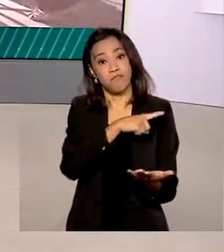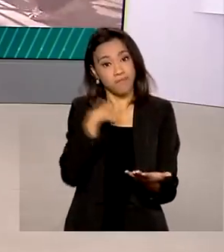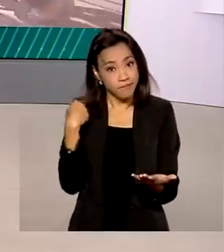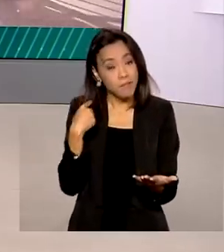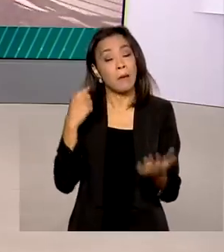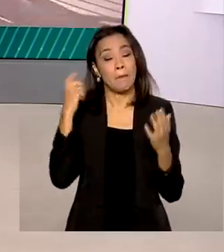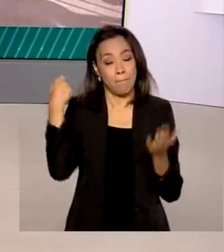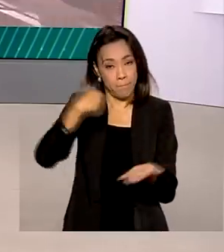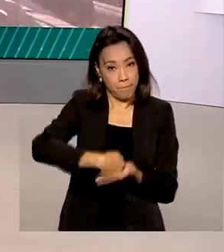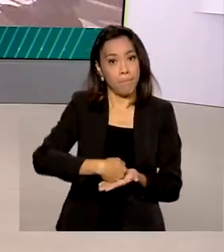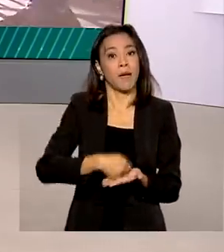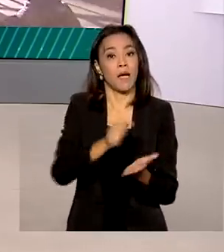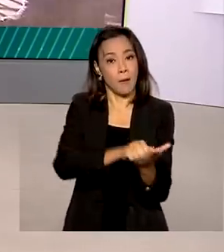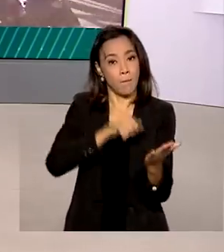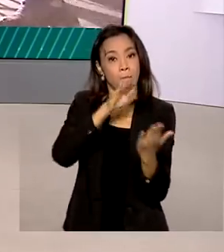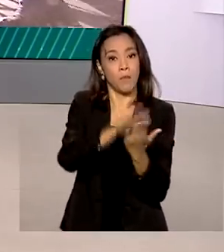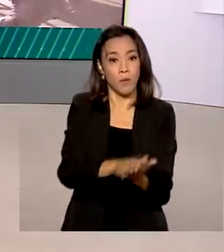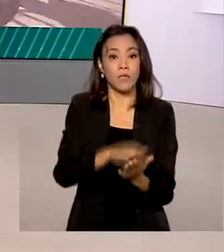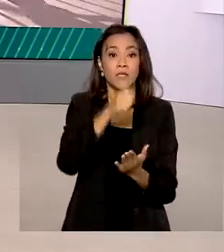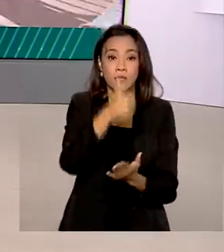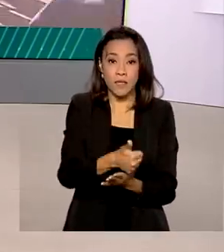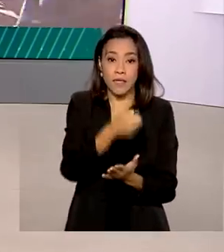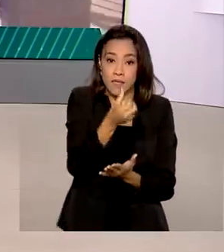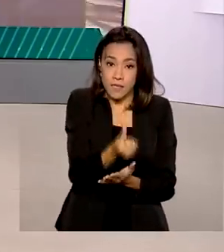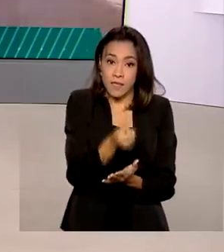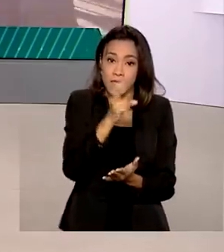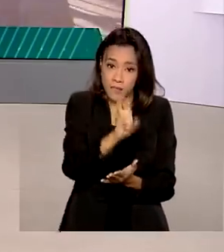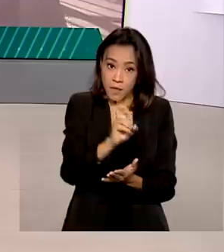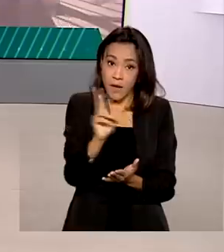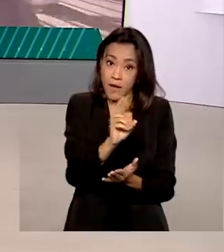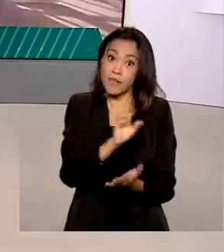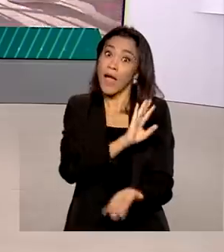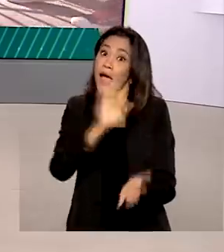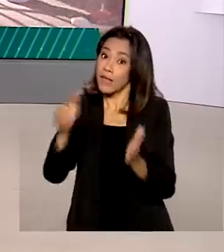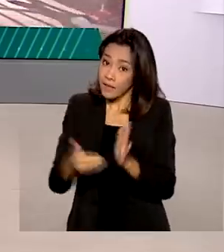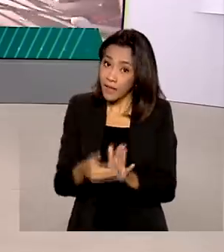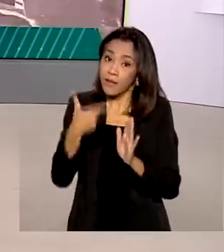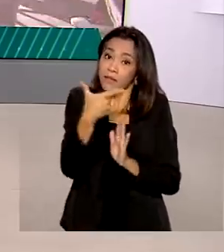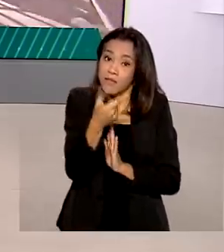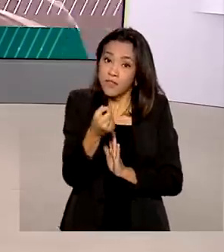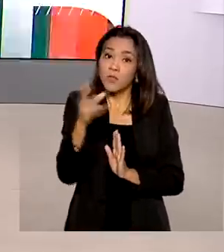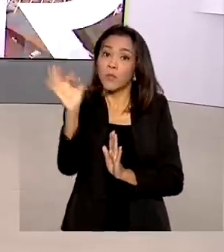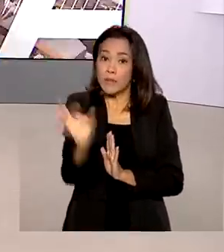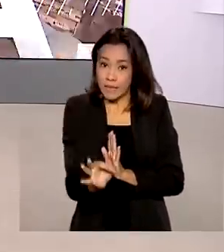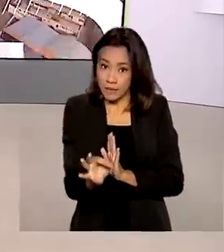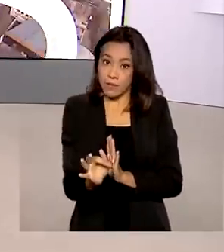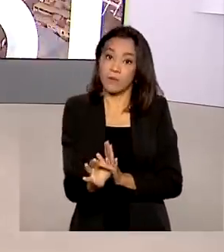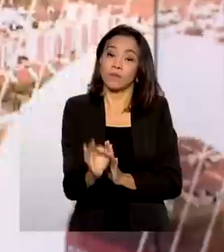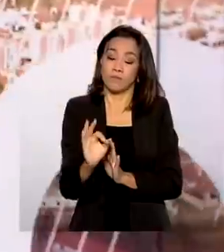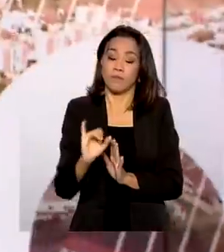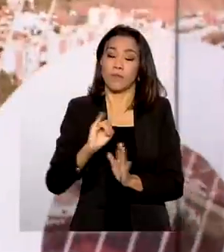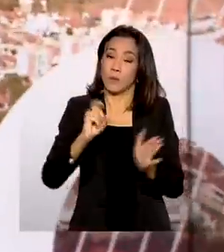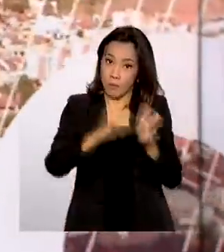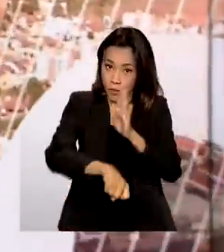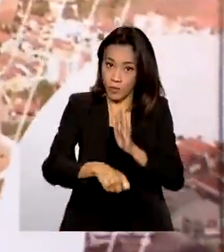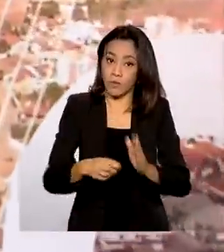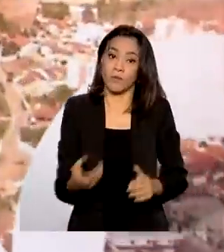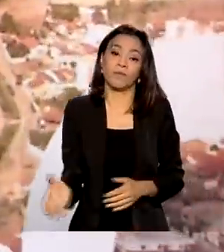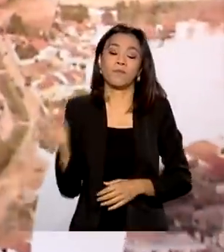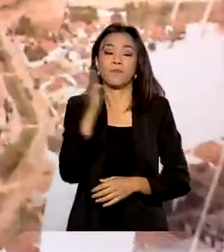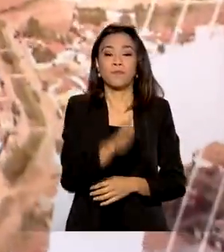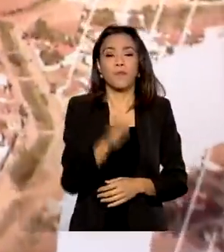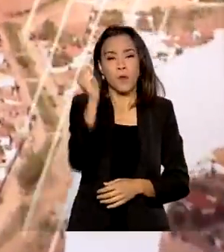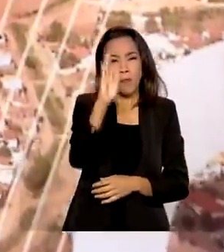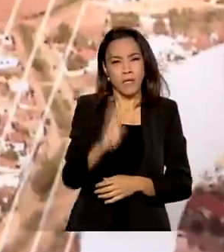mínimo é de cerca de R 165, mas pode chegar a 20% do valor do imposto devido. O Brasil